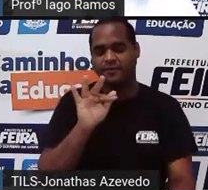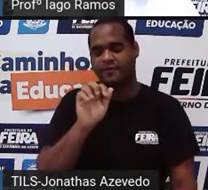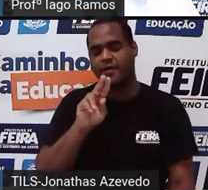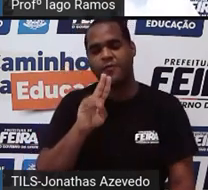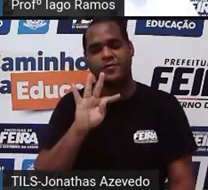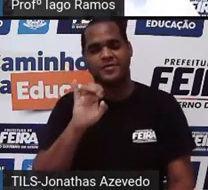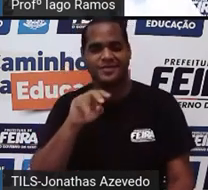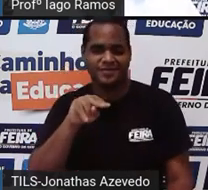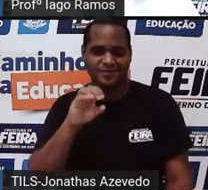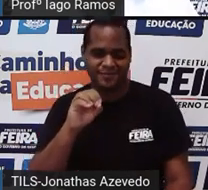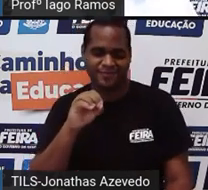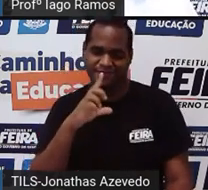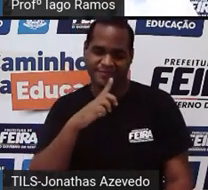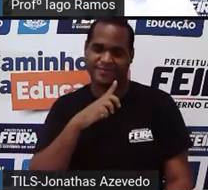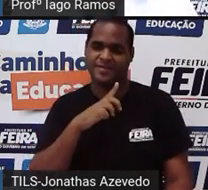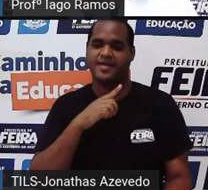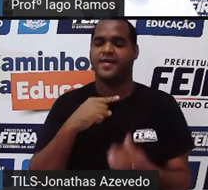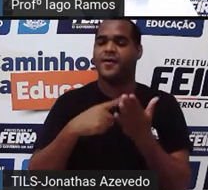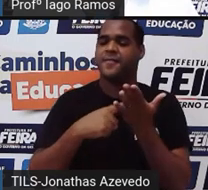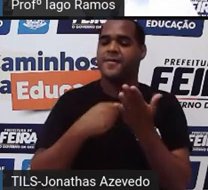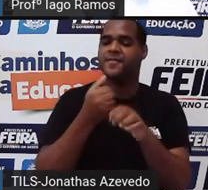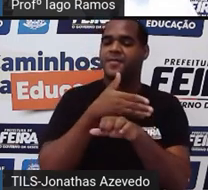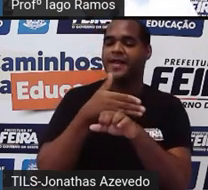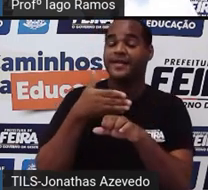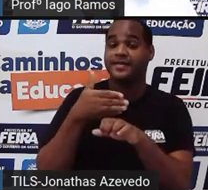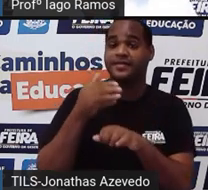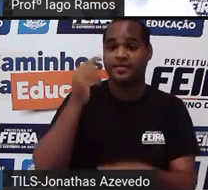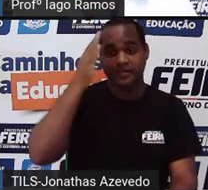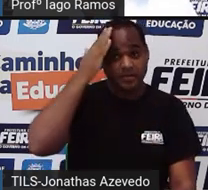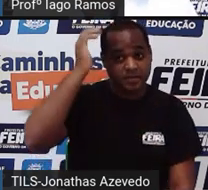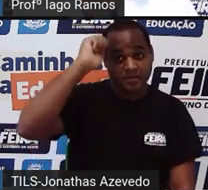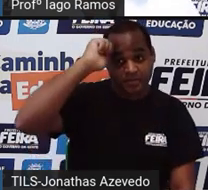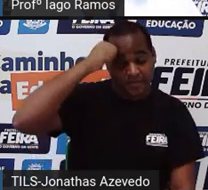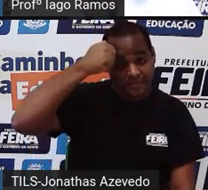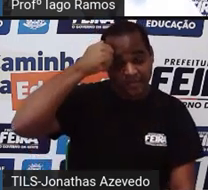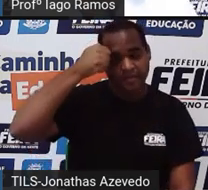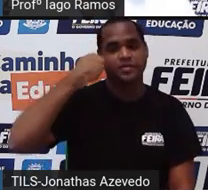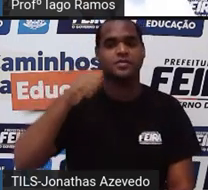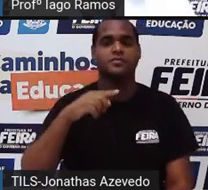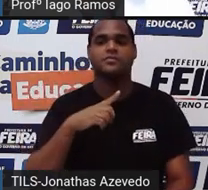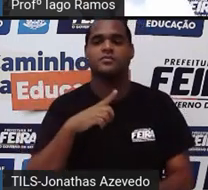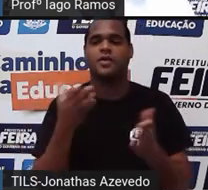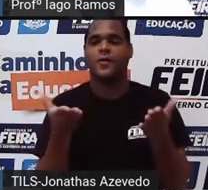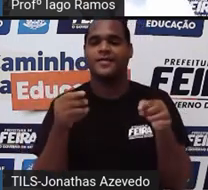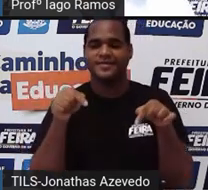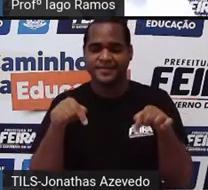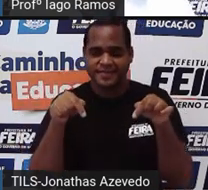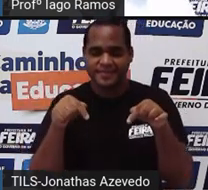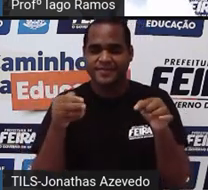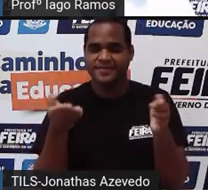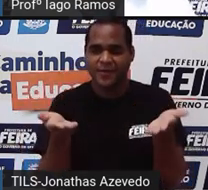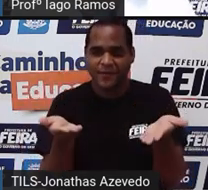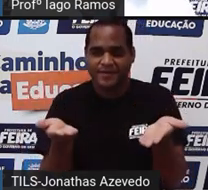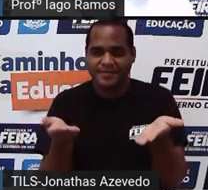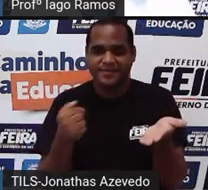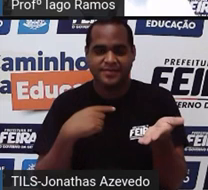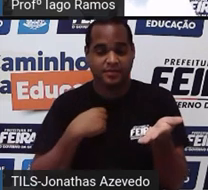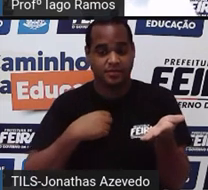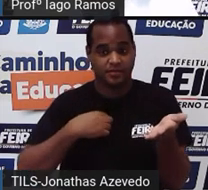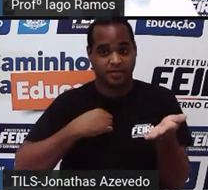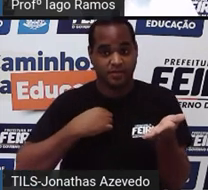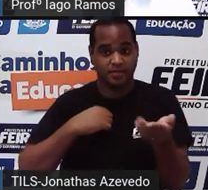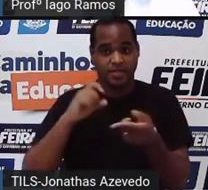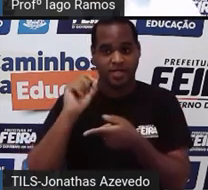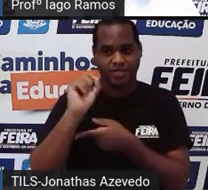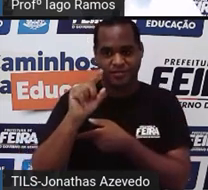Dias Lima, tenho pele branca, cabelo preto. Nesse momento aqui da aula, visto uma camisa